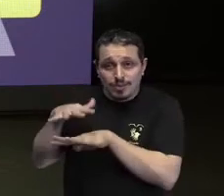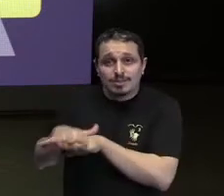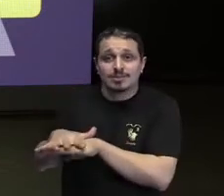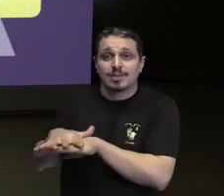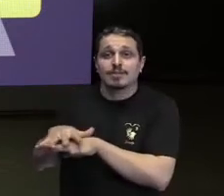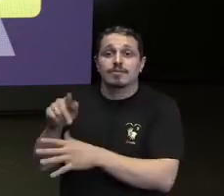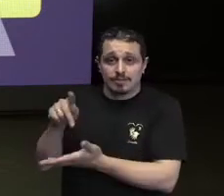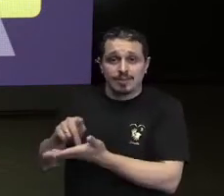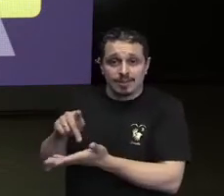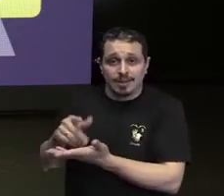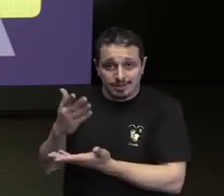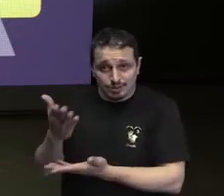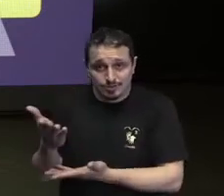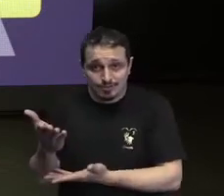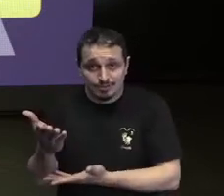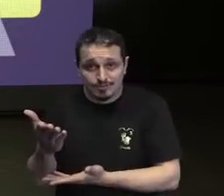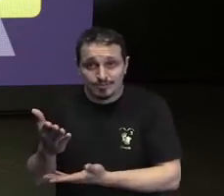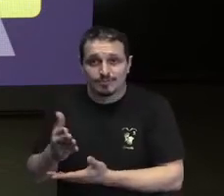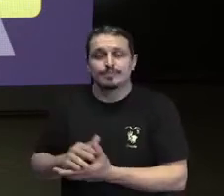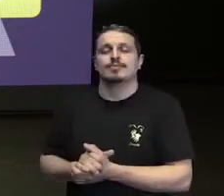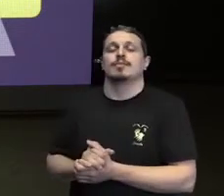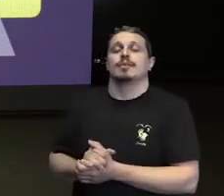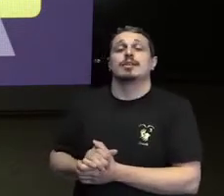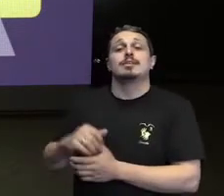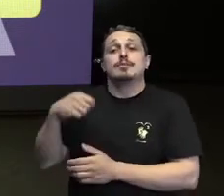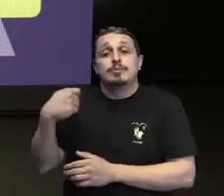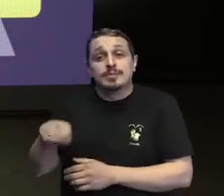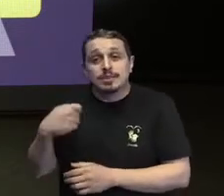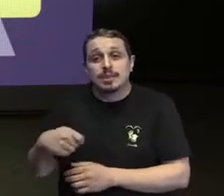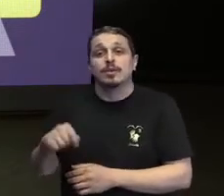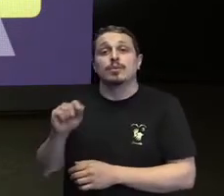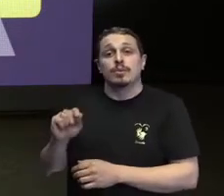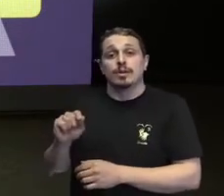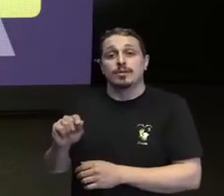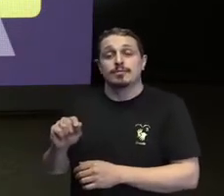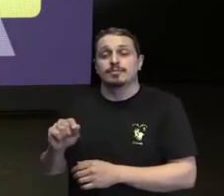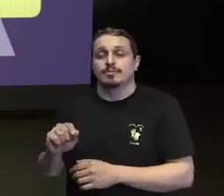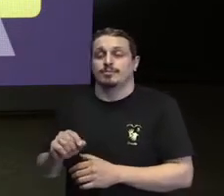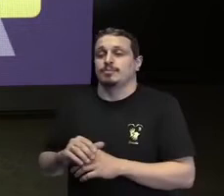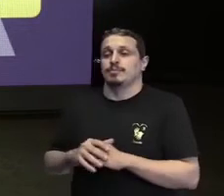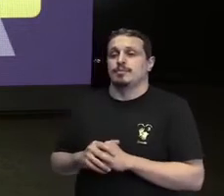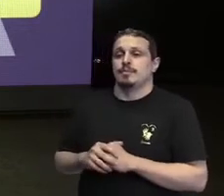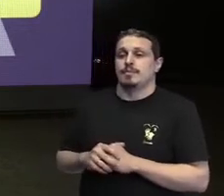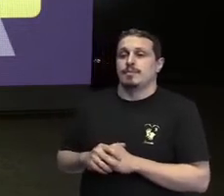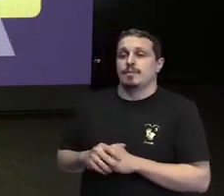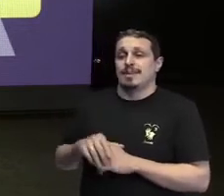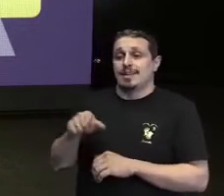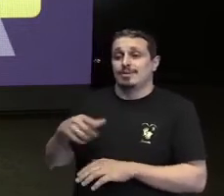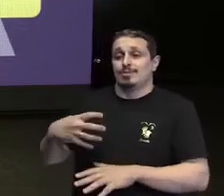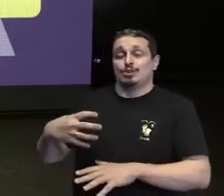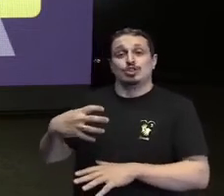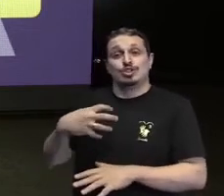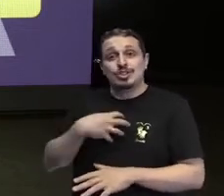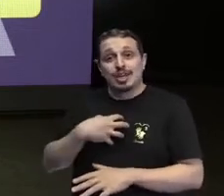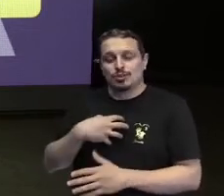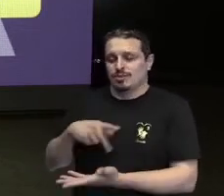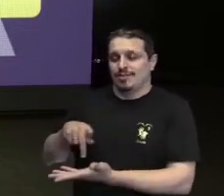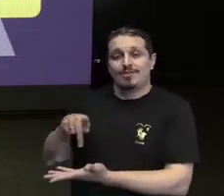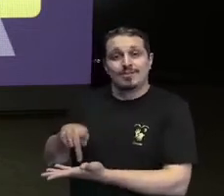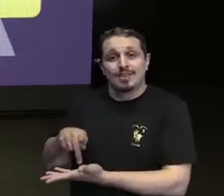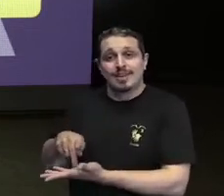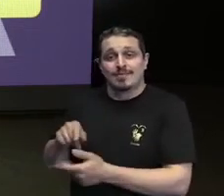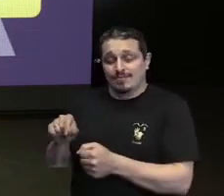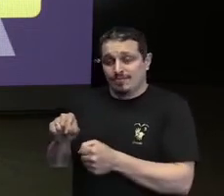Ou seja, a gente precisa de forma ativa implementar ações dentro da